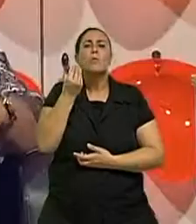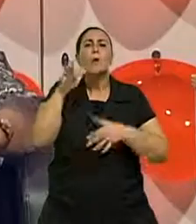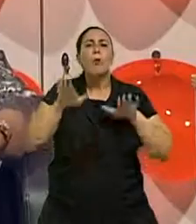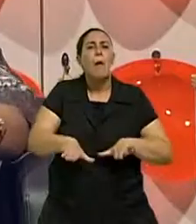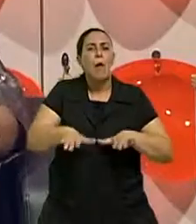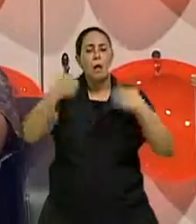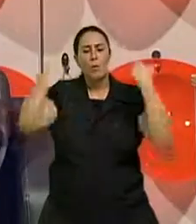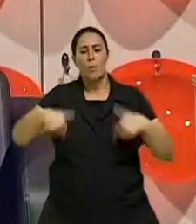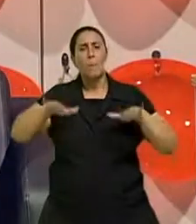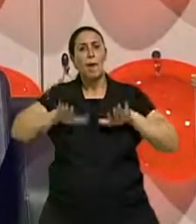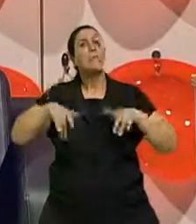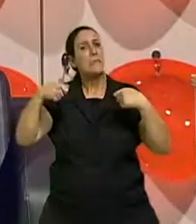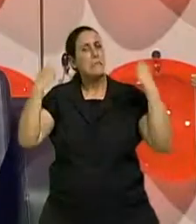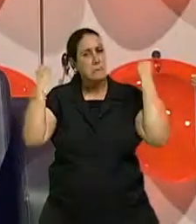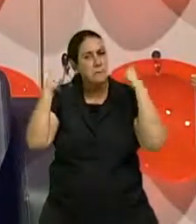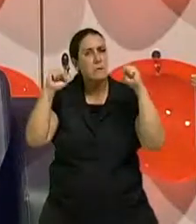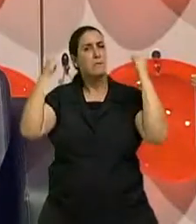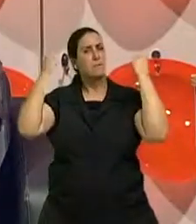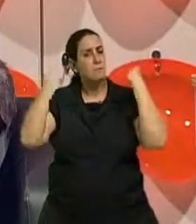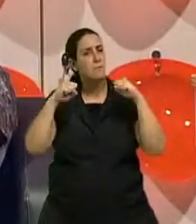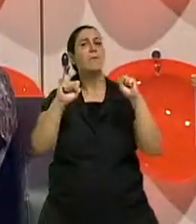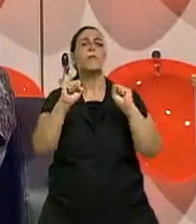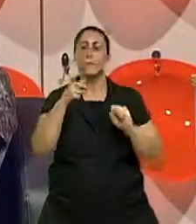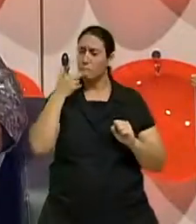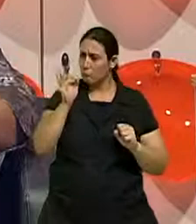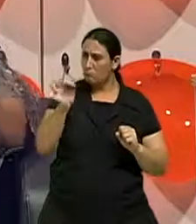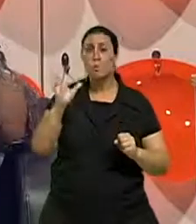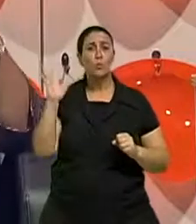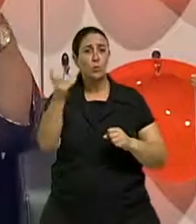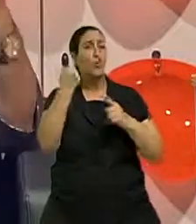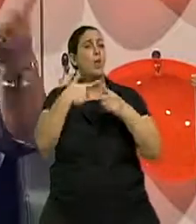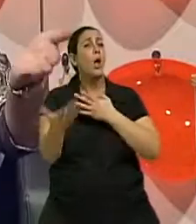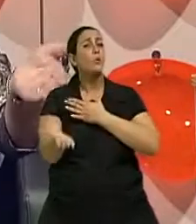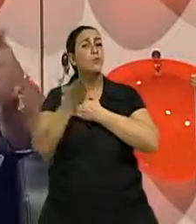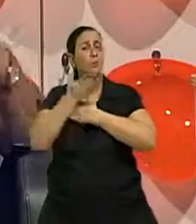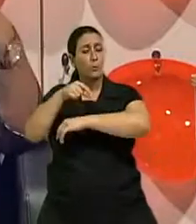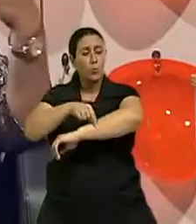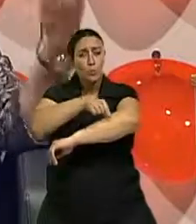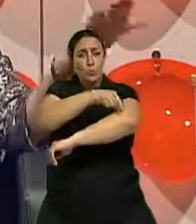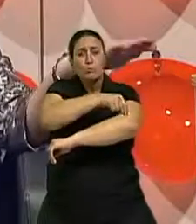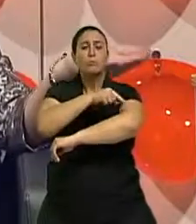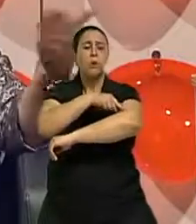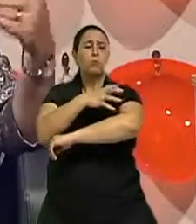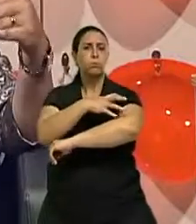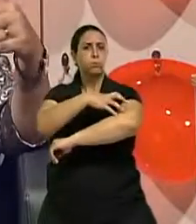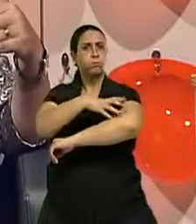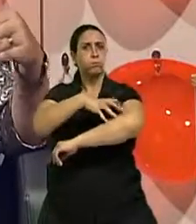inatividade faz com que eu não tenha estímulo dos músculos. Por isso que sempre que, por exemplo, vai pro